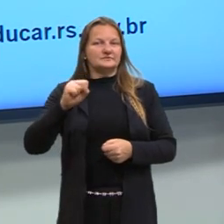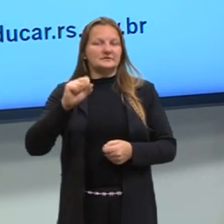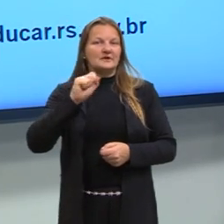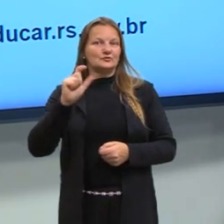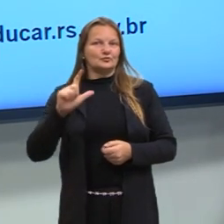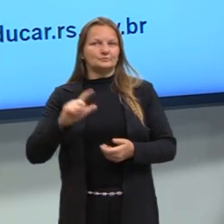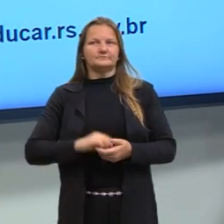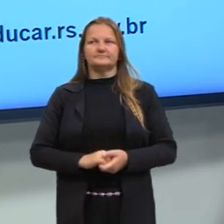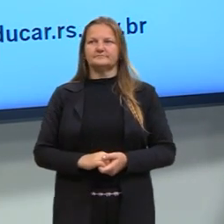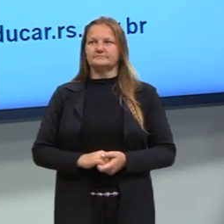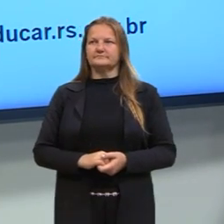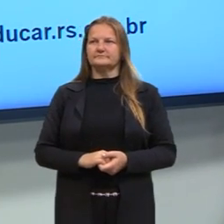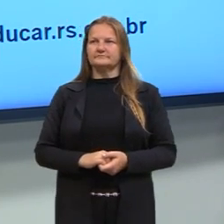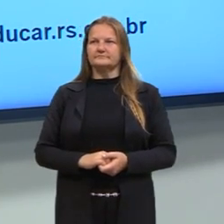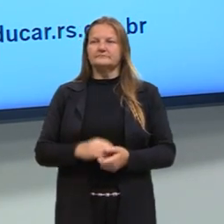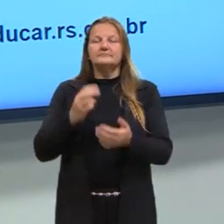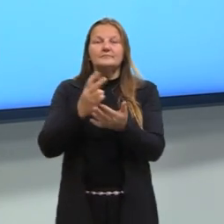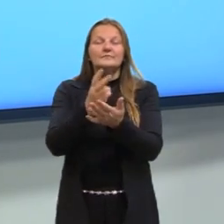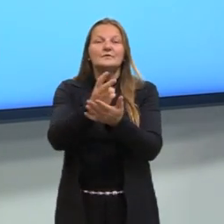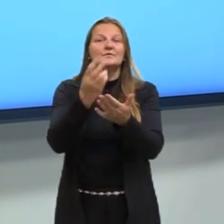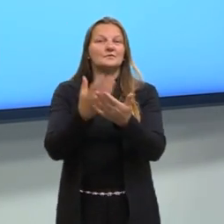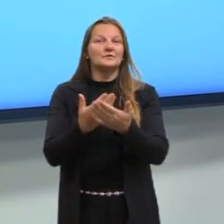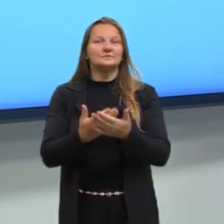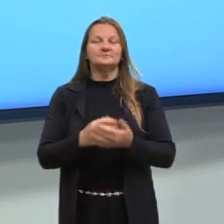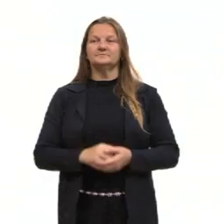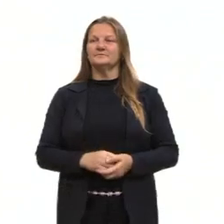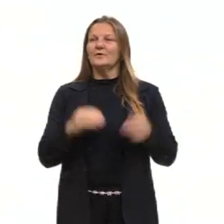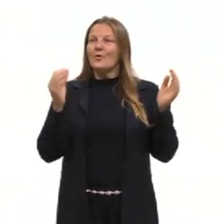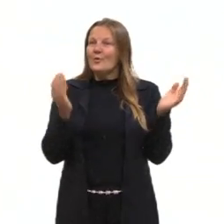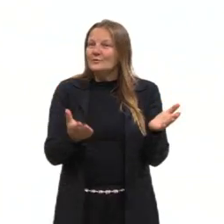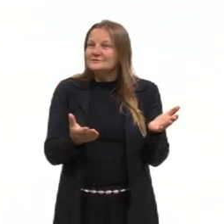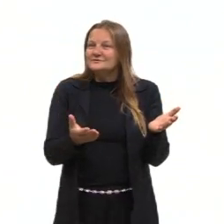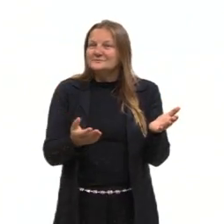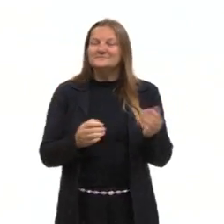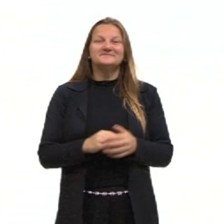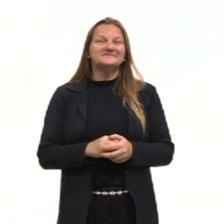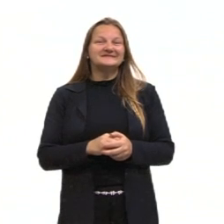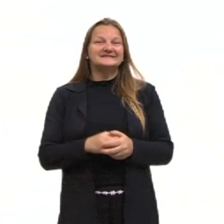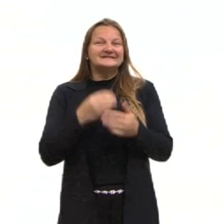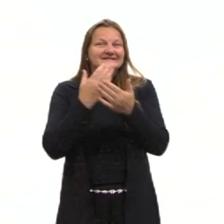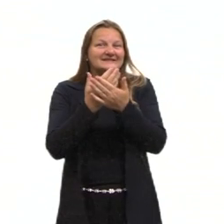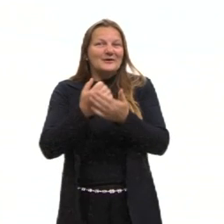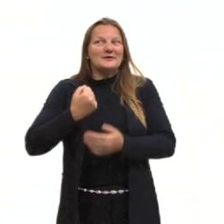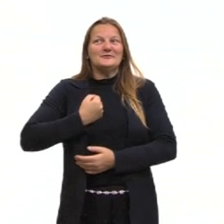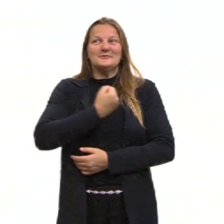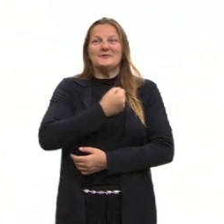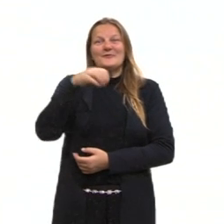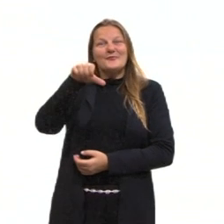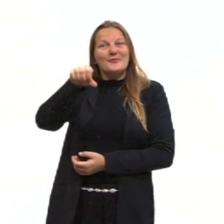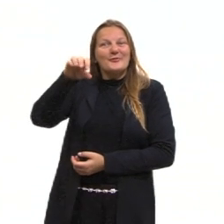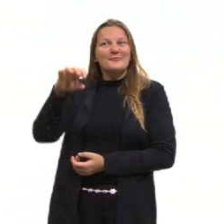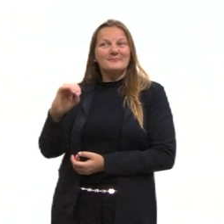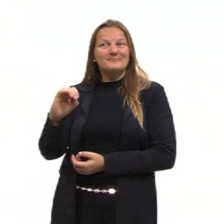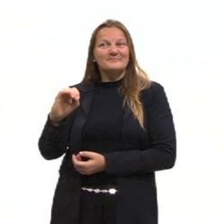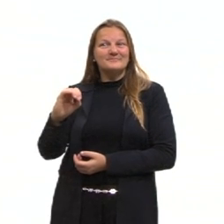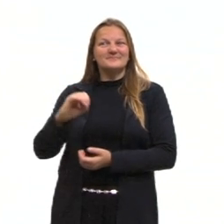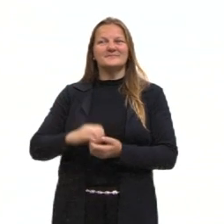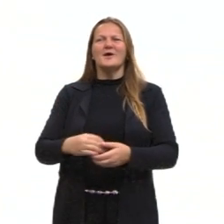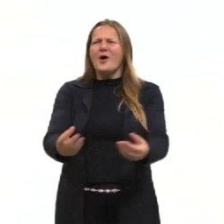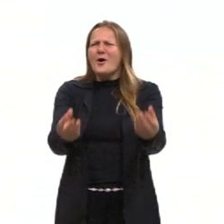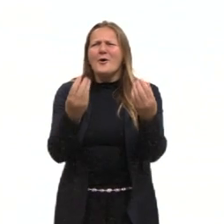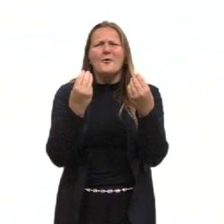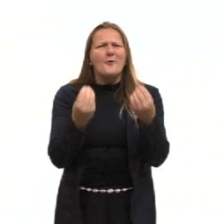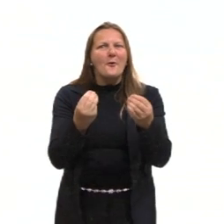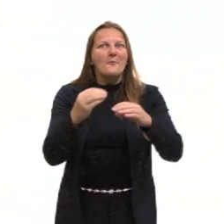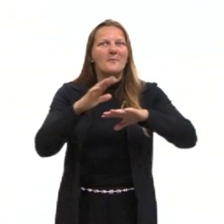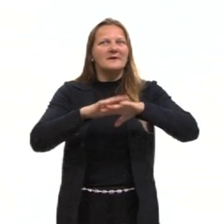continuidade nas nossas aulas. Nós vamos hoje para a nossa aula de número 90. Como é a